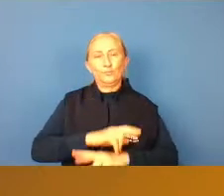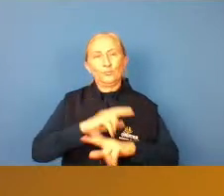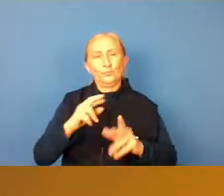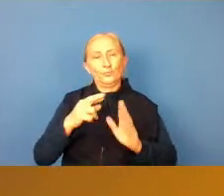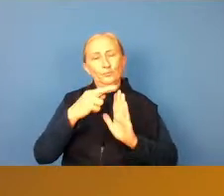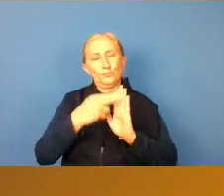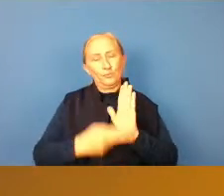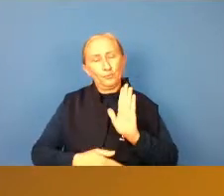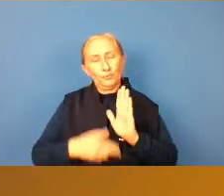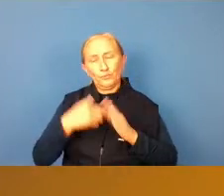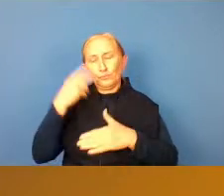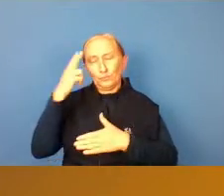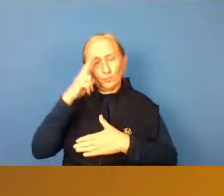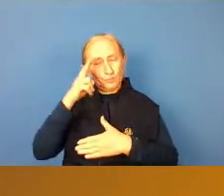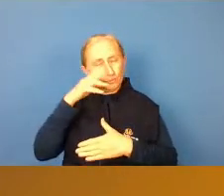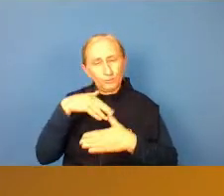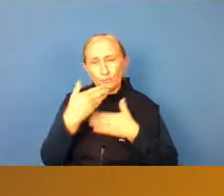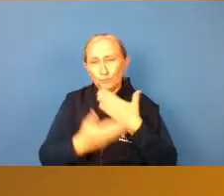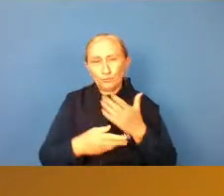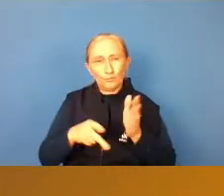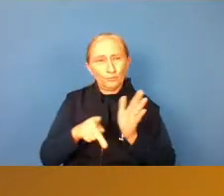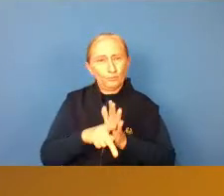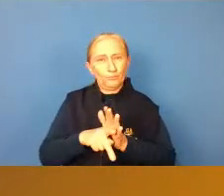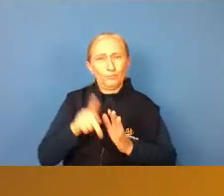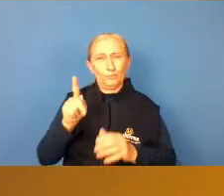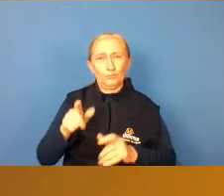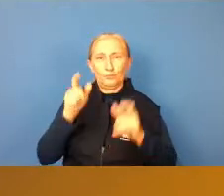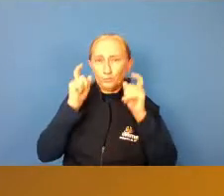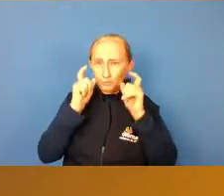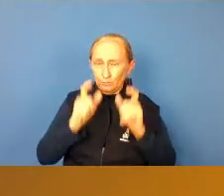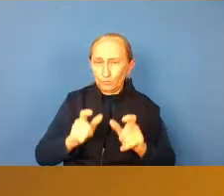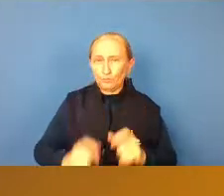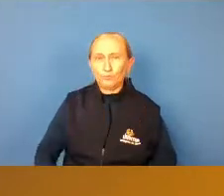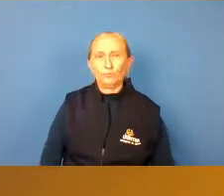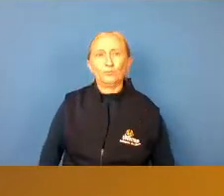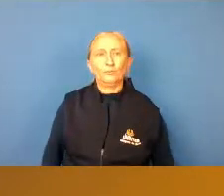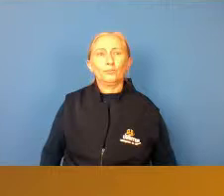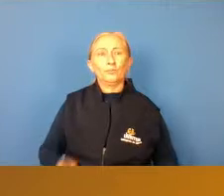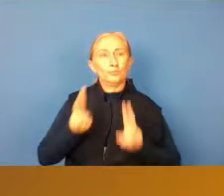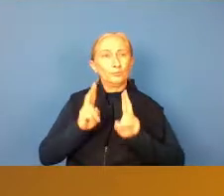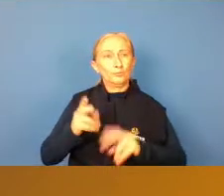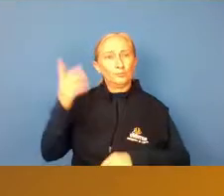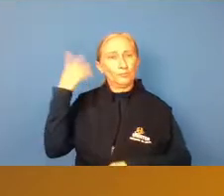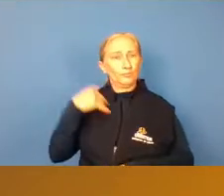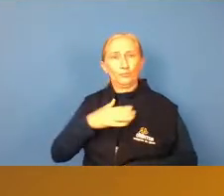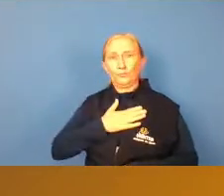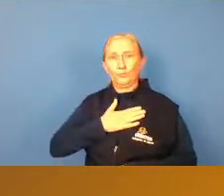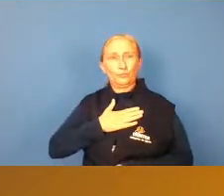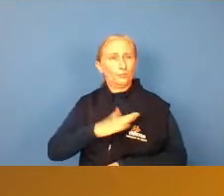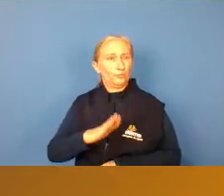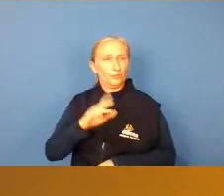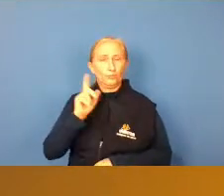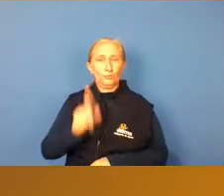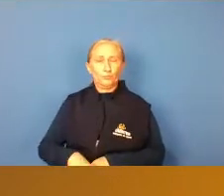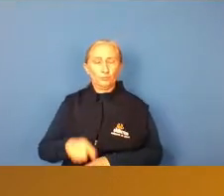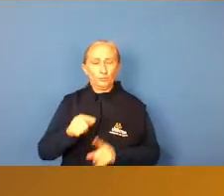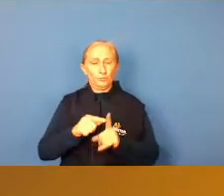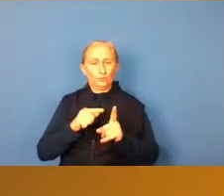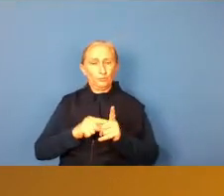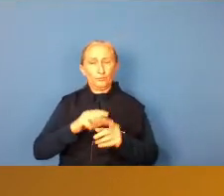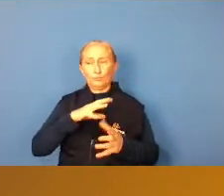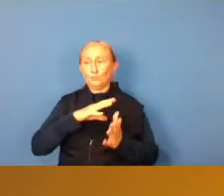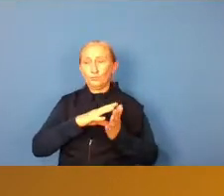relatos então a história em si é muito interessante então mesmo aqueles que não gostam né dessa modalidade